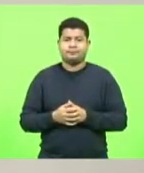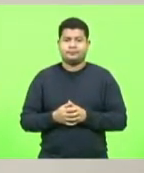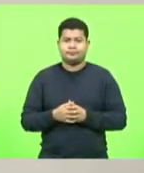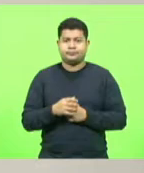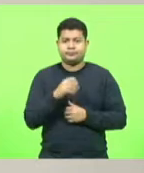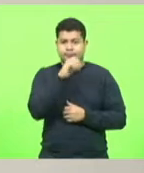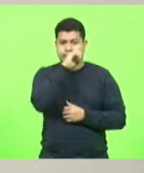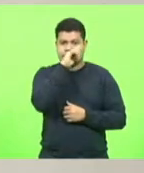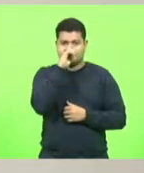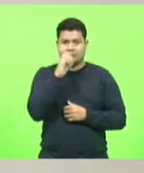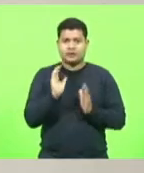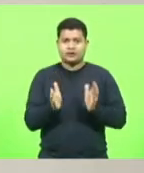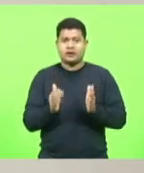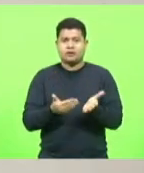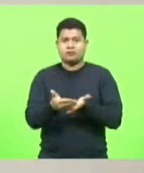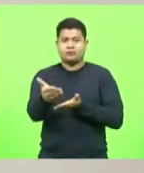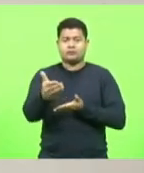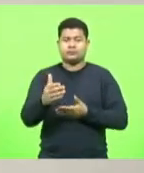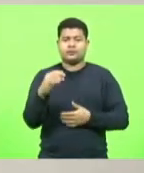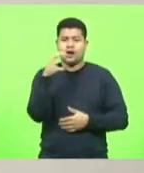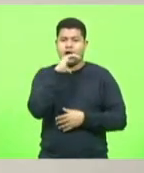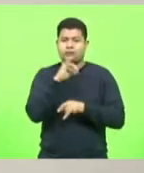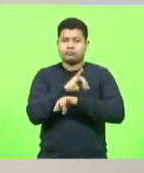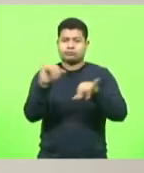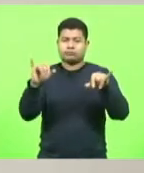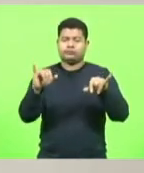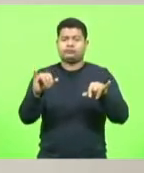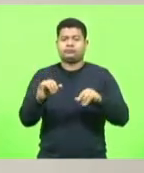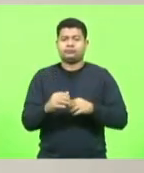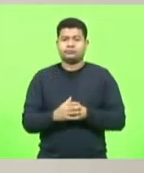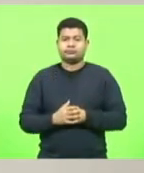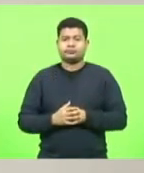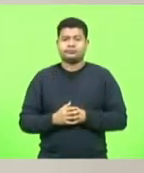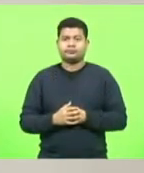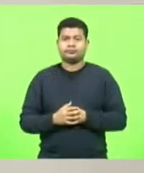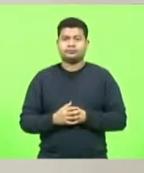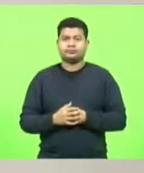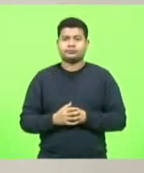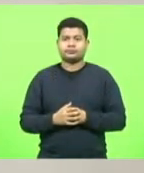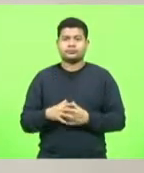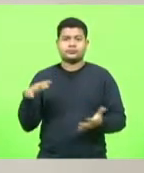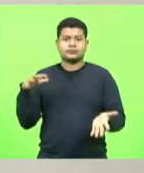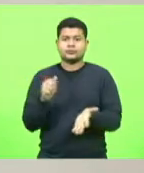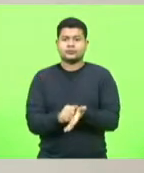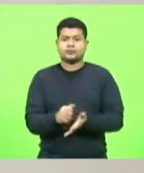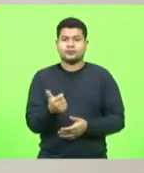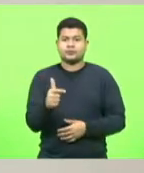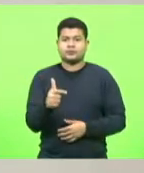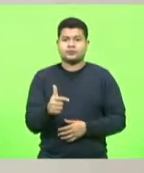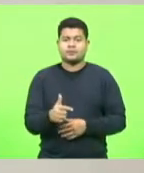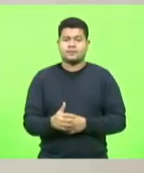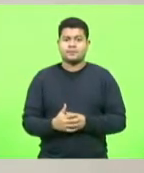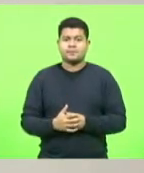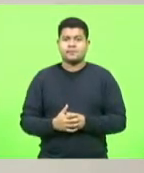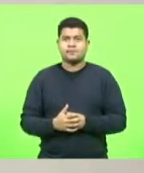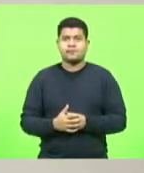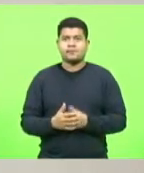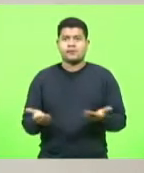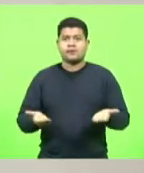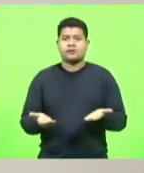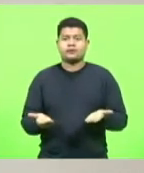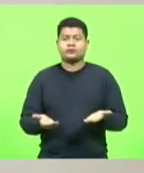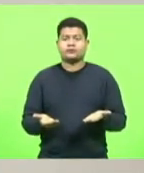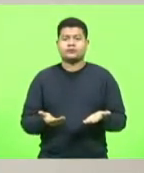Já entraremos em breve com comunicações. Não temos nenhum deputado inscrito. Faremos,